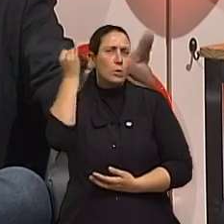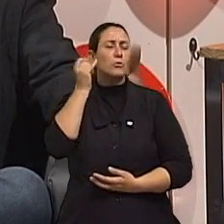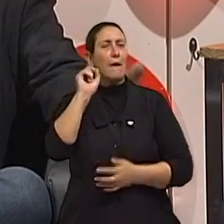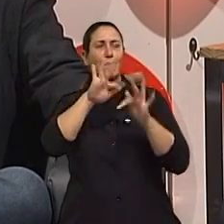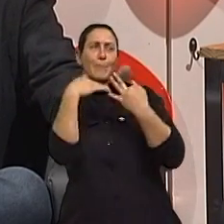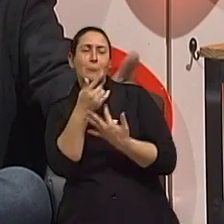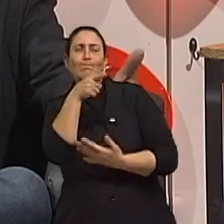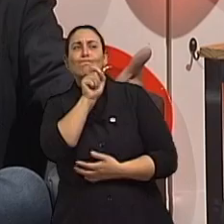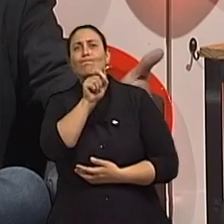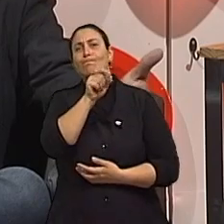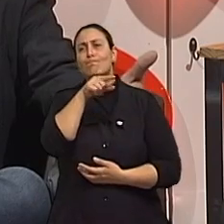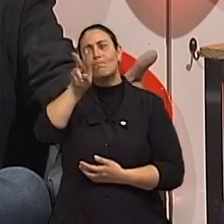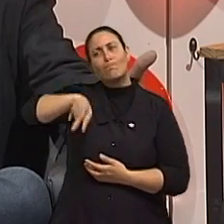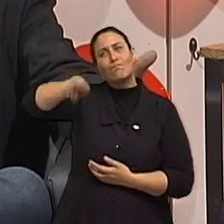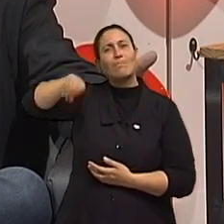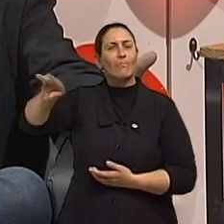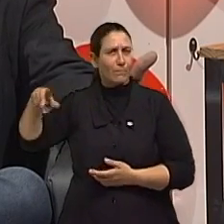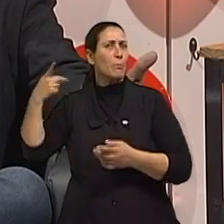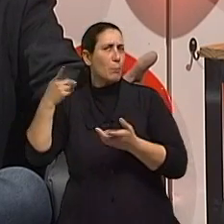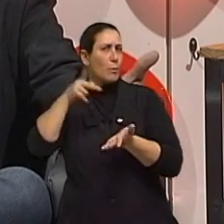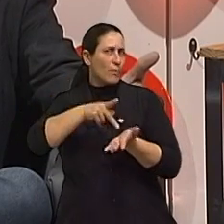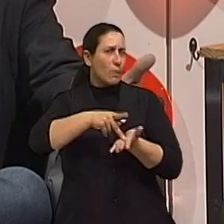pensando, porque ele vai se sentir